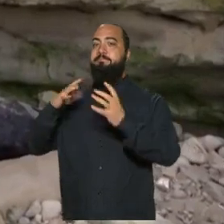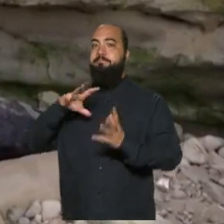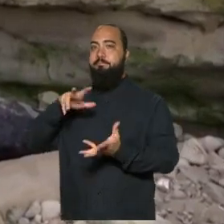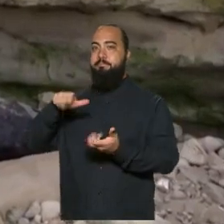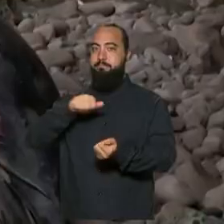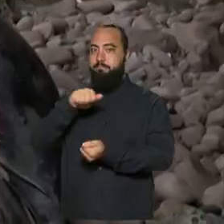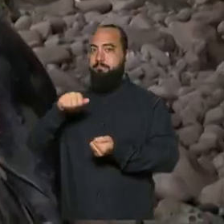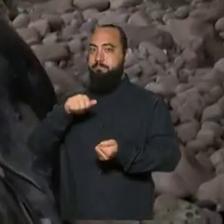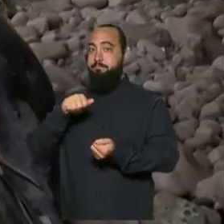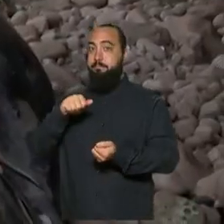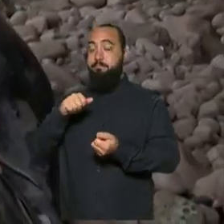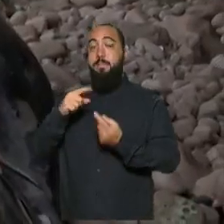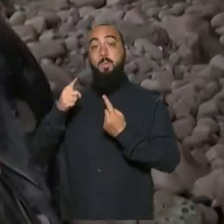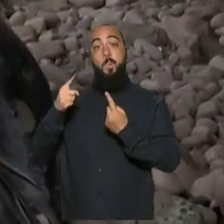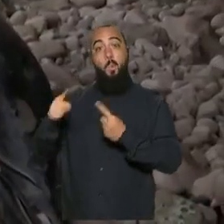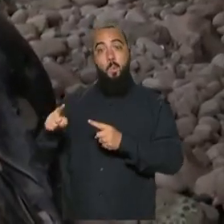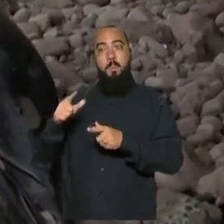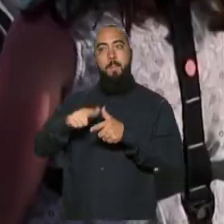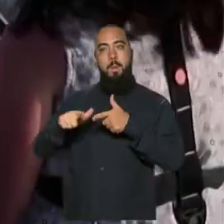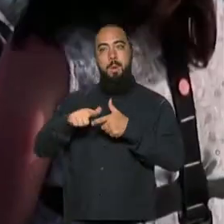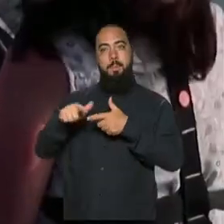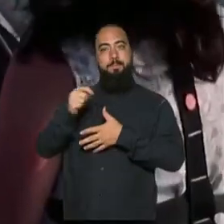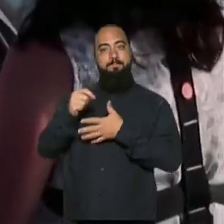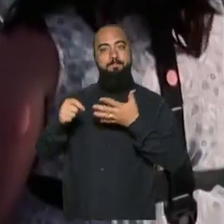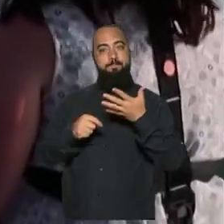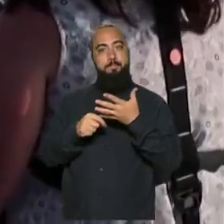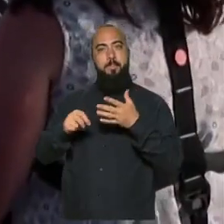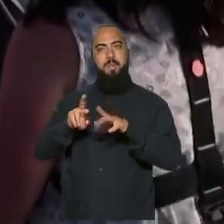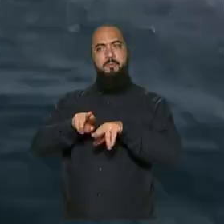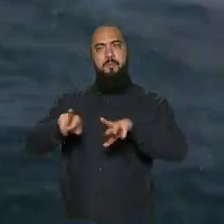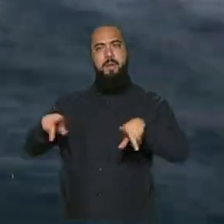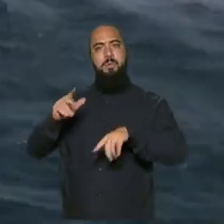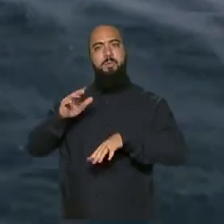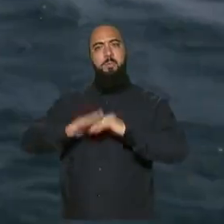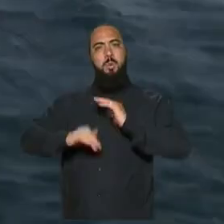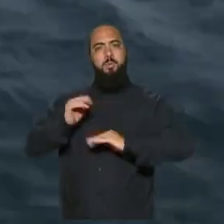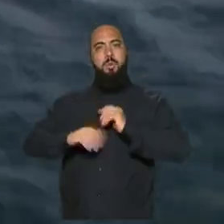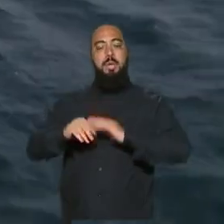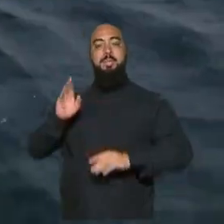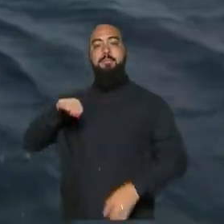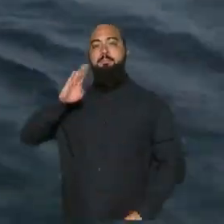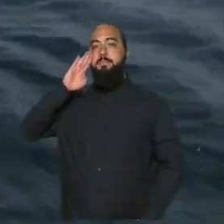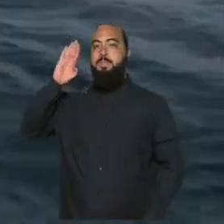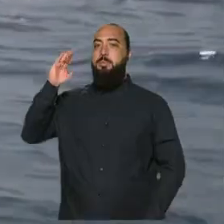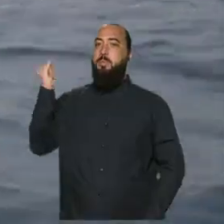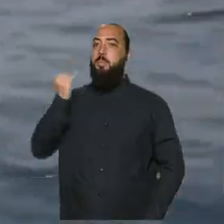esses problemas, profissionais das mais diversas especialidades são fundamentais.